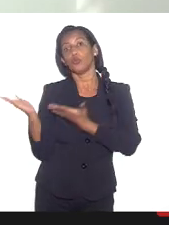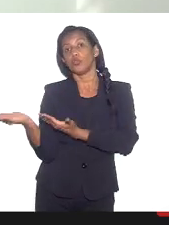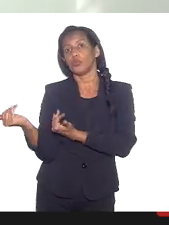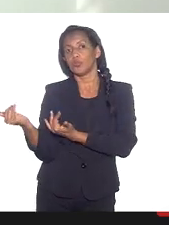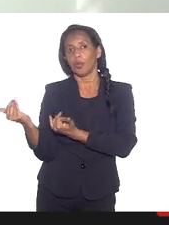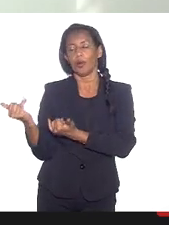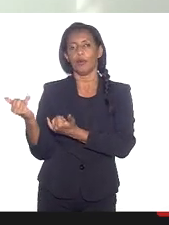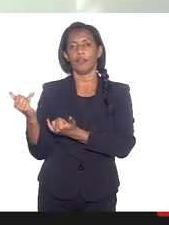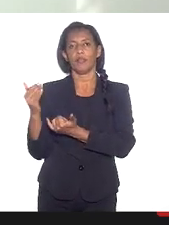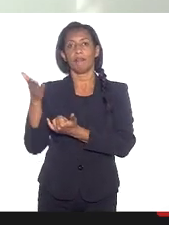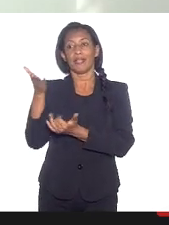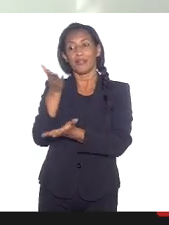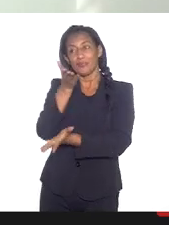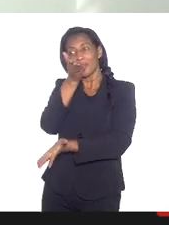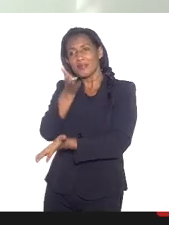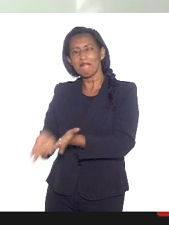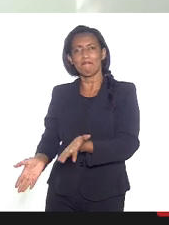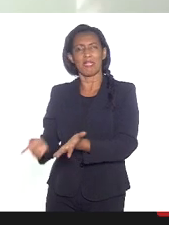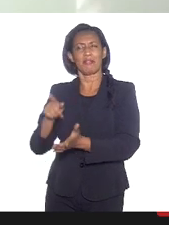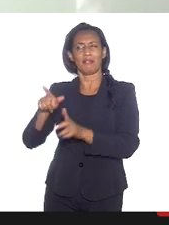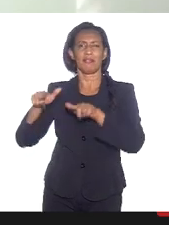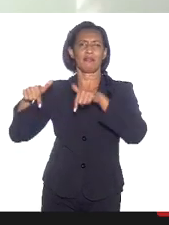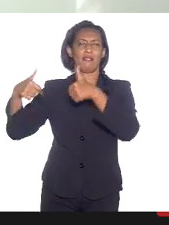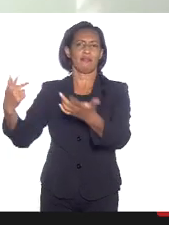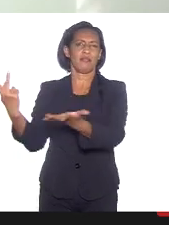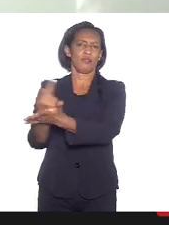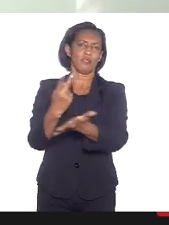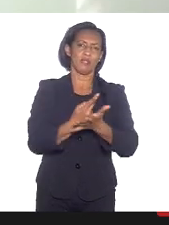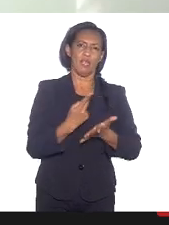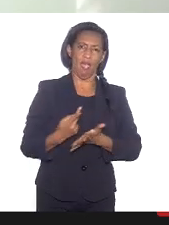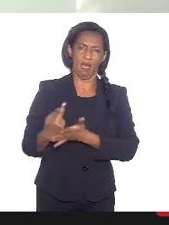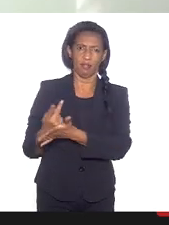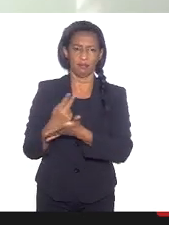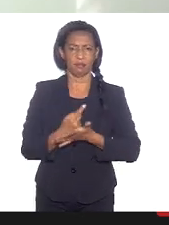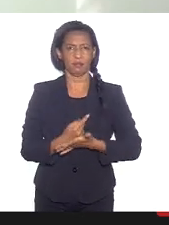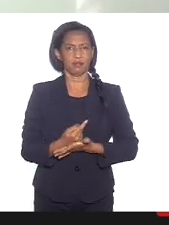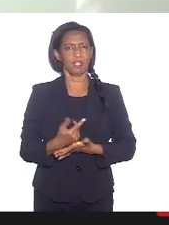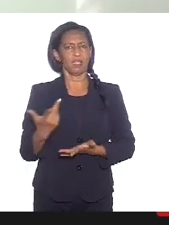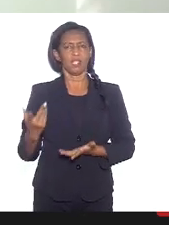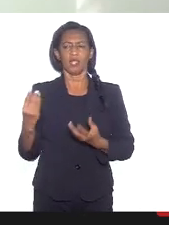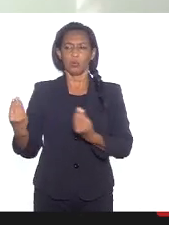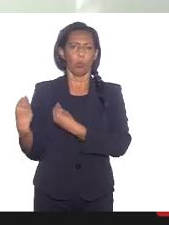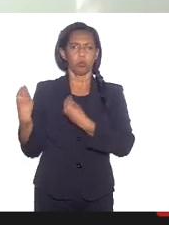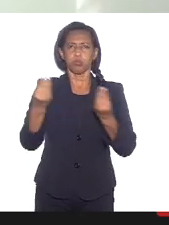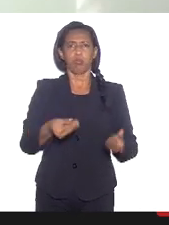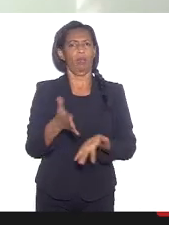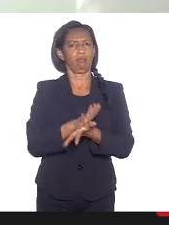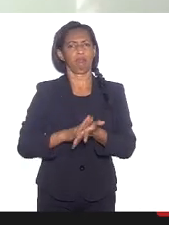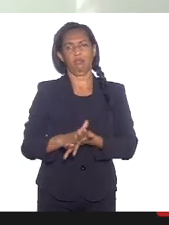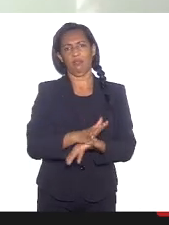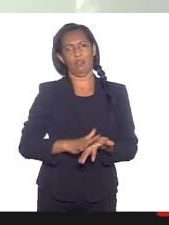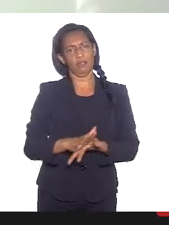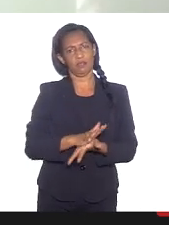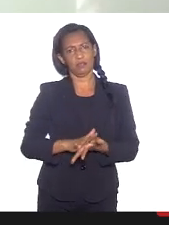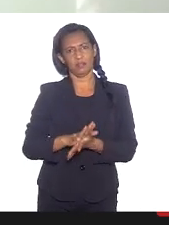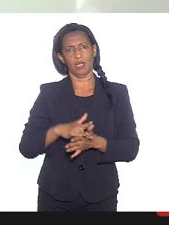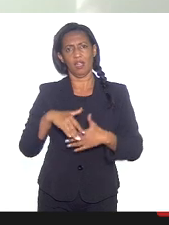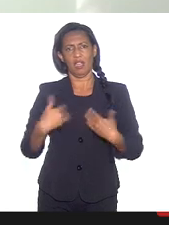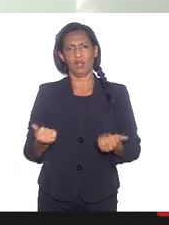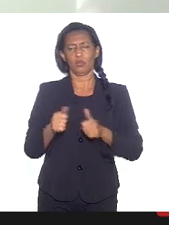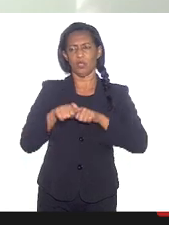para que eles não se percam nesses atos de vandalismo, de extremismo, que não trazem nada a não ser a